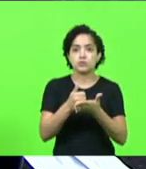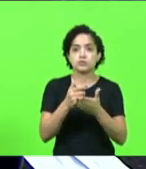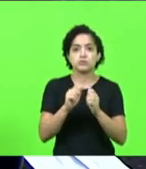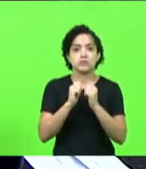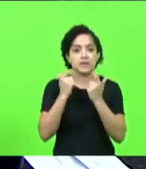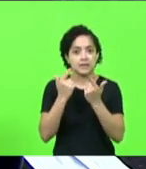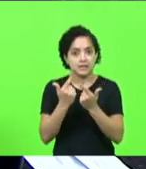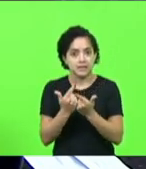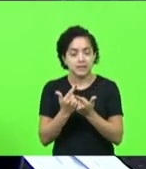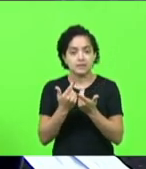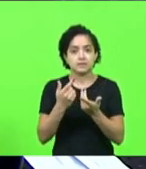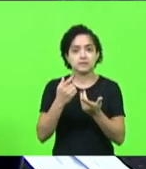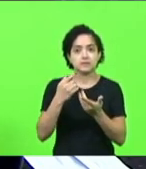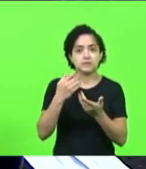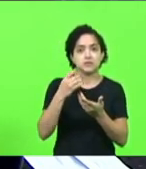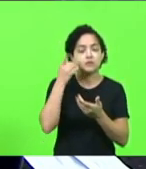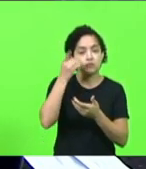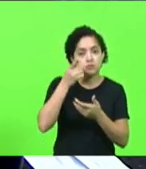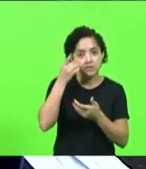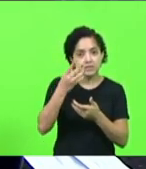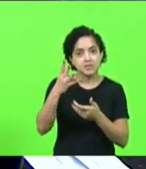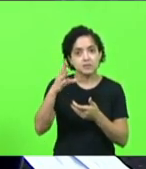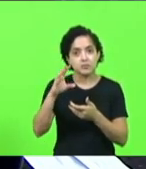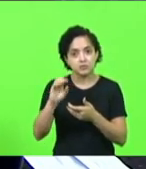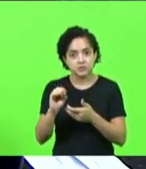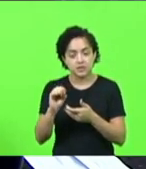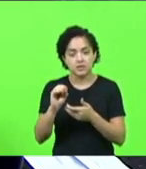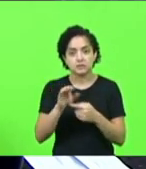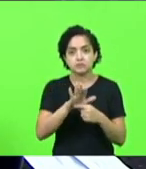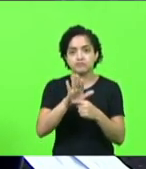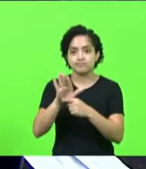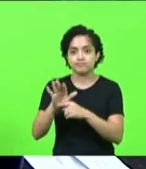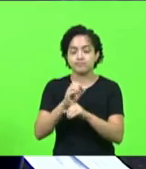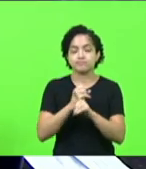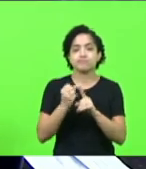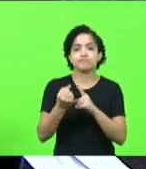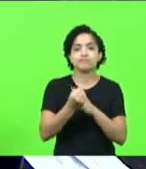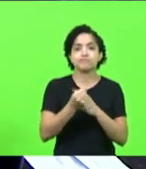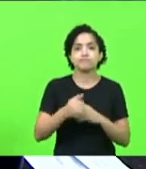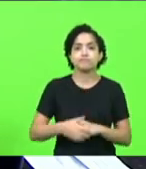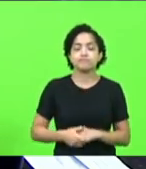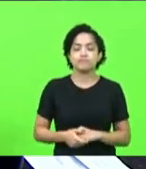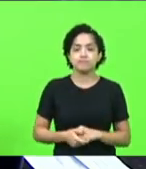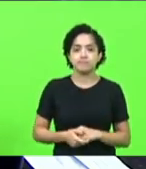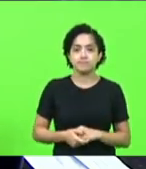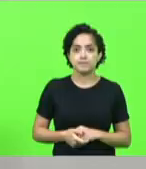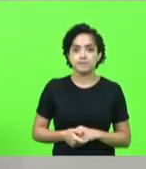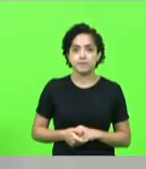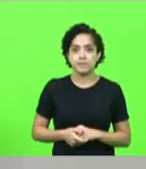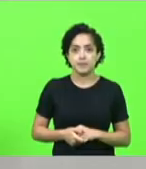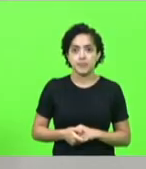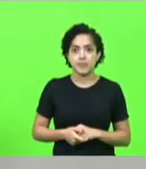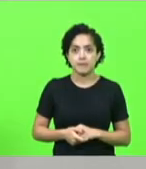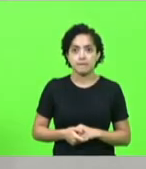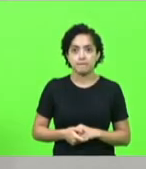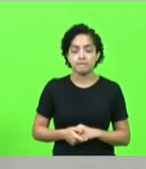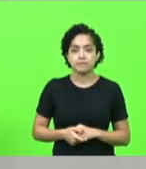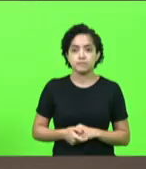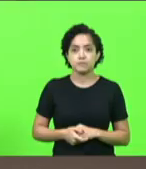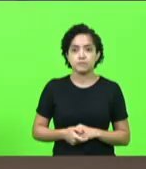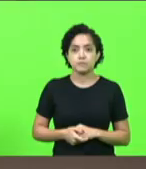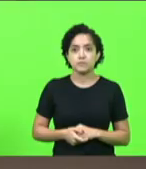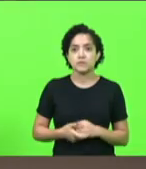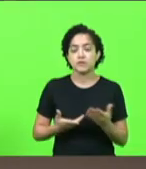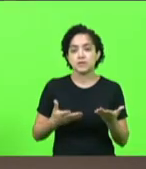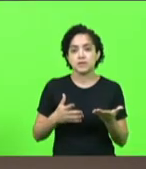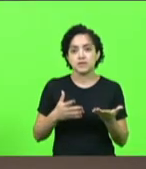os parlamentares em prol do bem da sociedade catarinense Obrigado deputado Jego Obrigado deputado não havendo